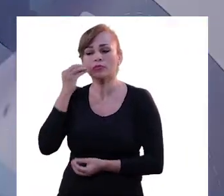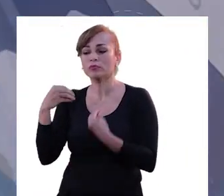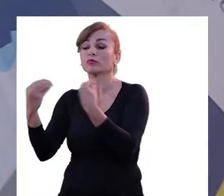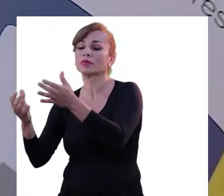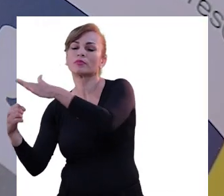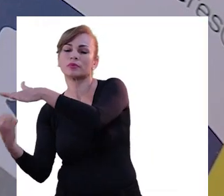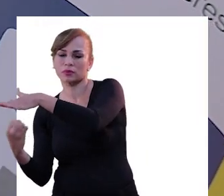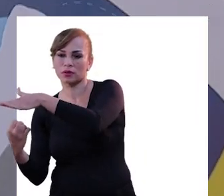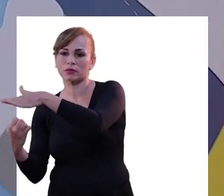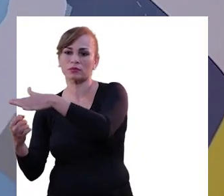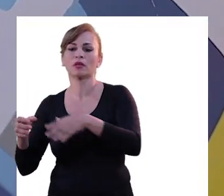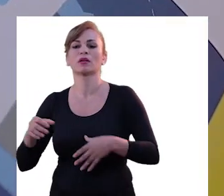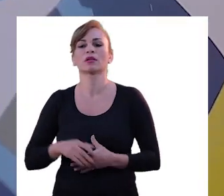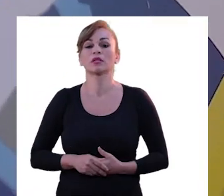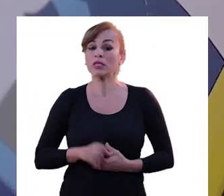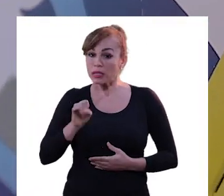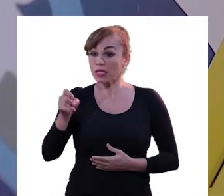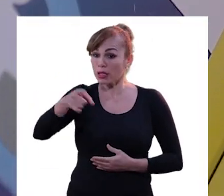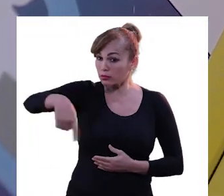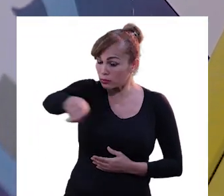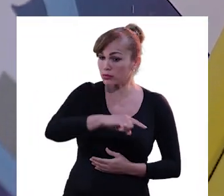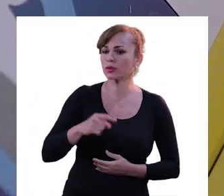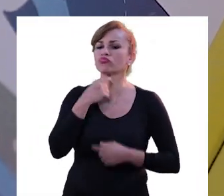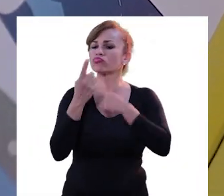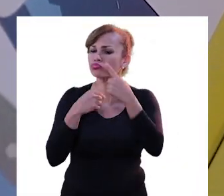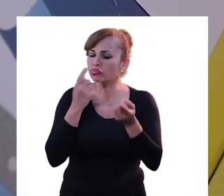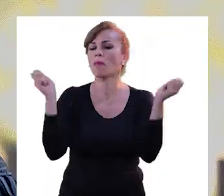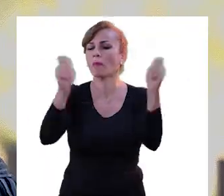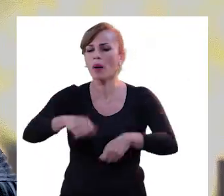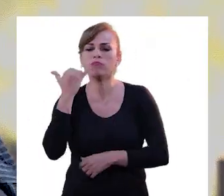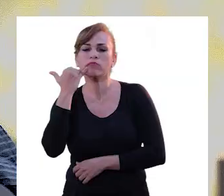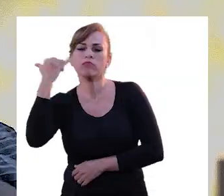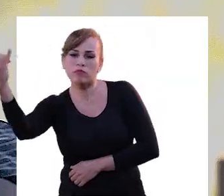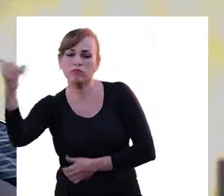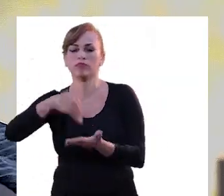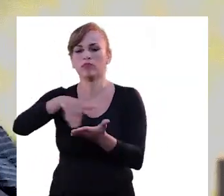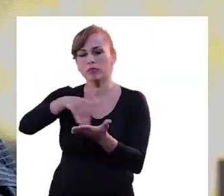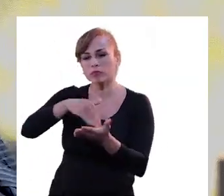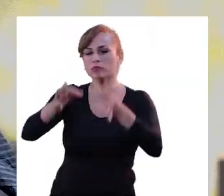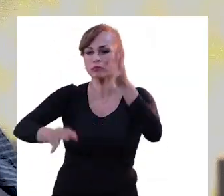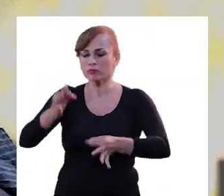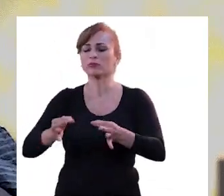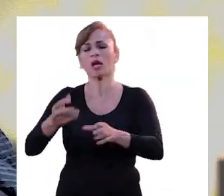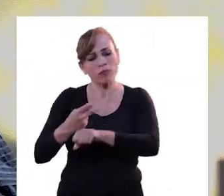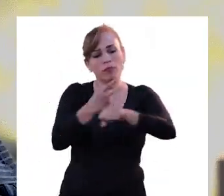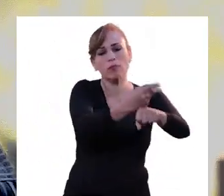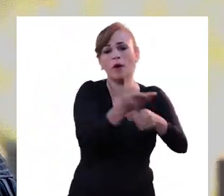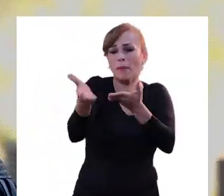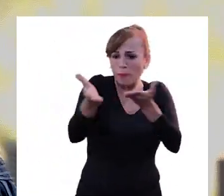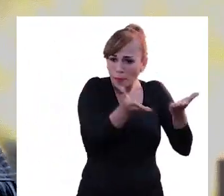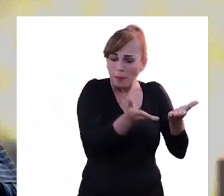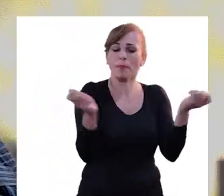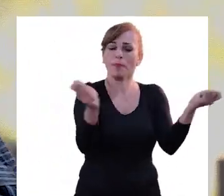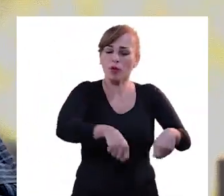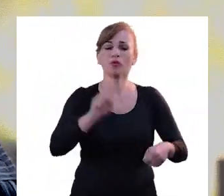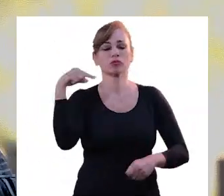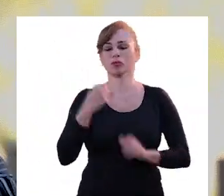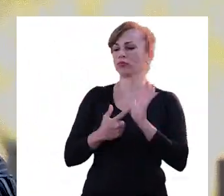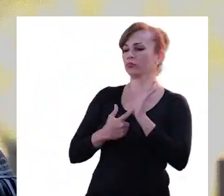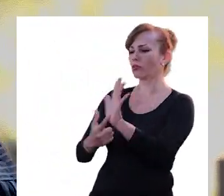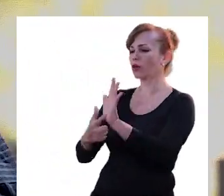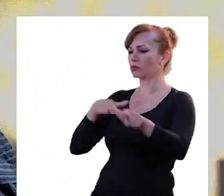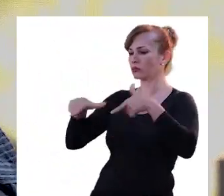são os benefícios que isso vai trazer para a sua empresa, quando ele dá uma oportunidade para ele? E aqueles que têm dúvida, ligue para a Sejus, procure a